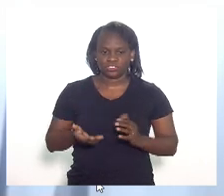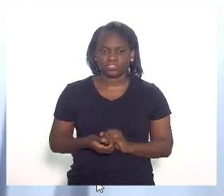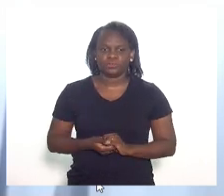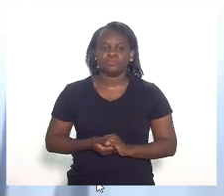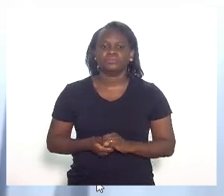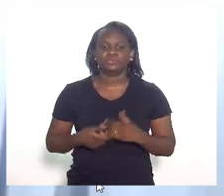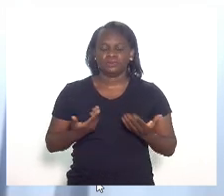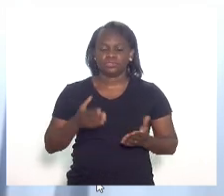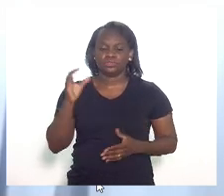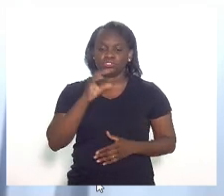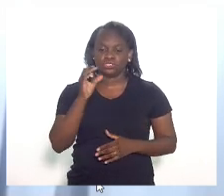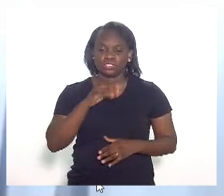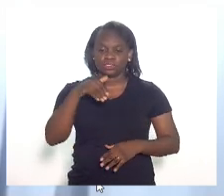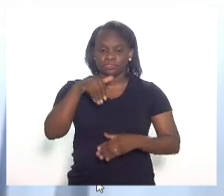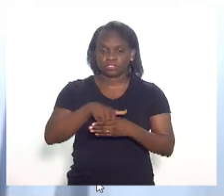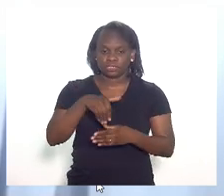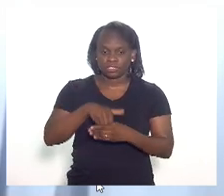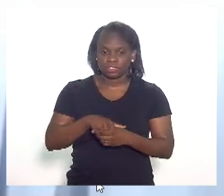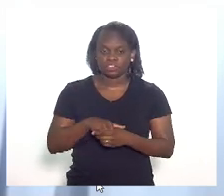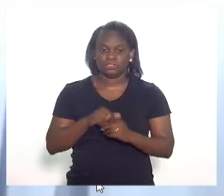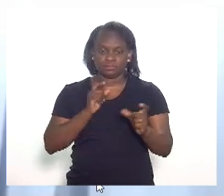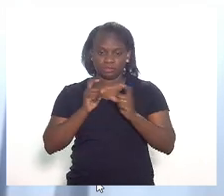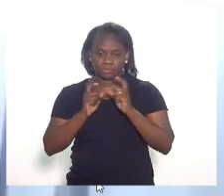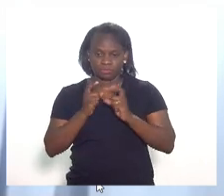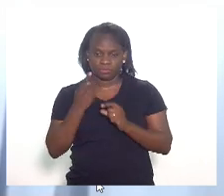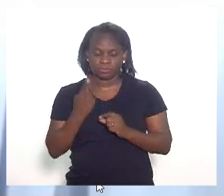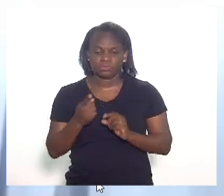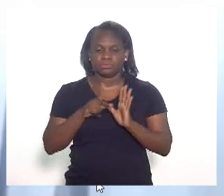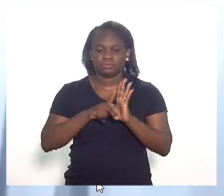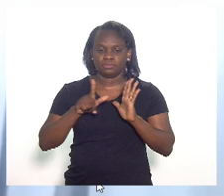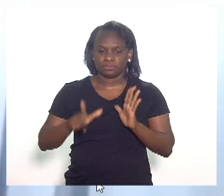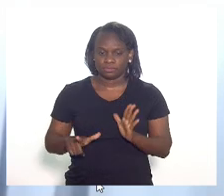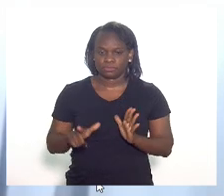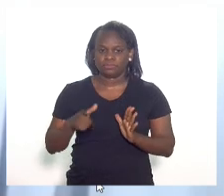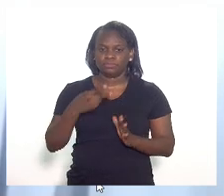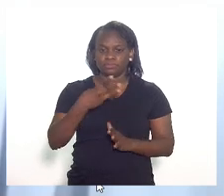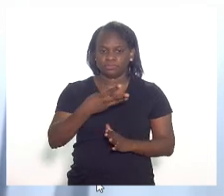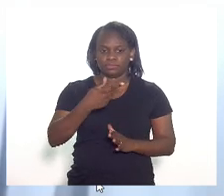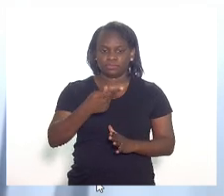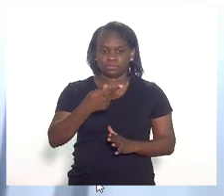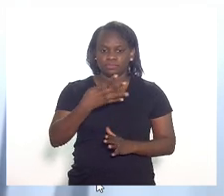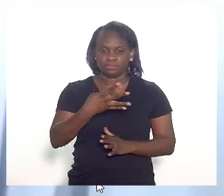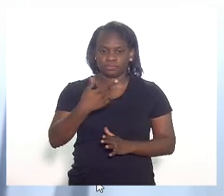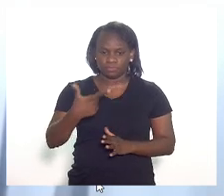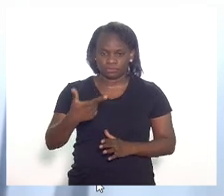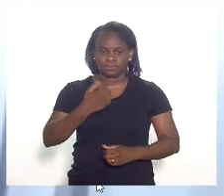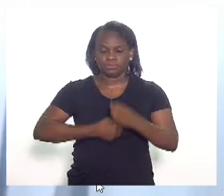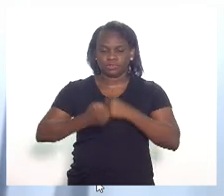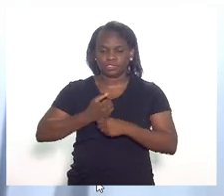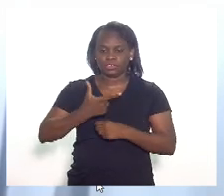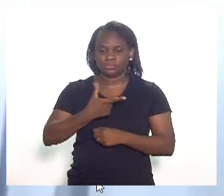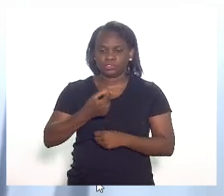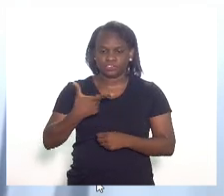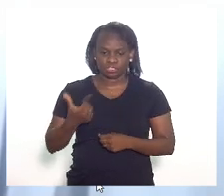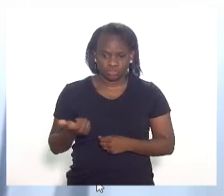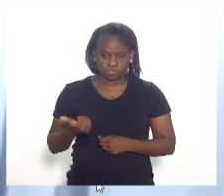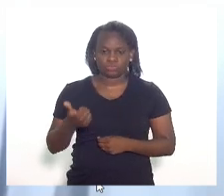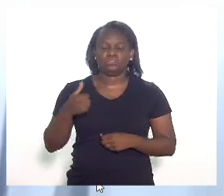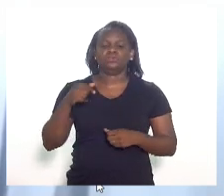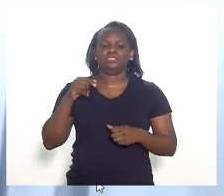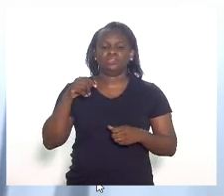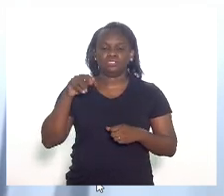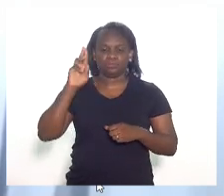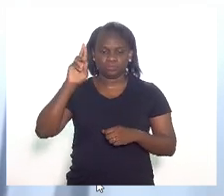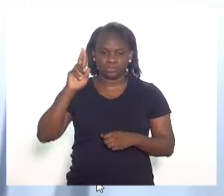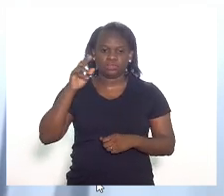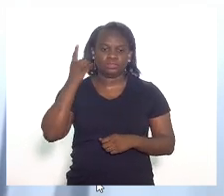Em regime de urgência, em votação, em discussão única, projeto de lei 3742 de 2021, de autoria do